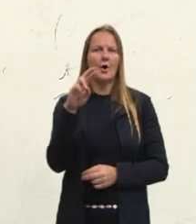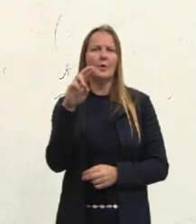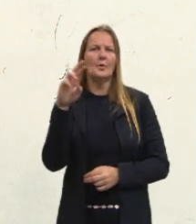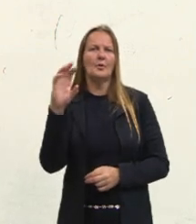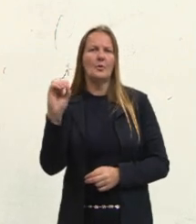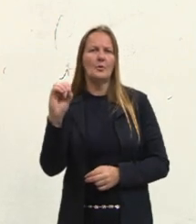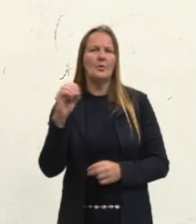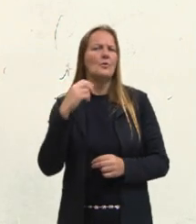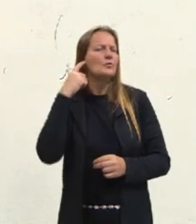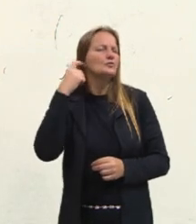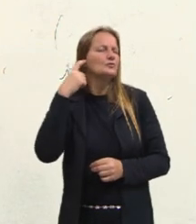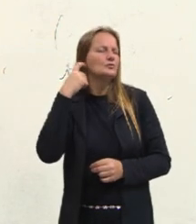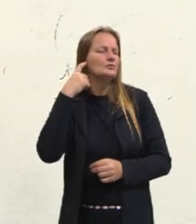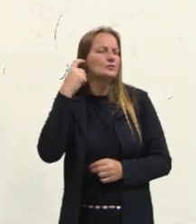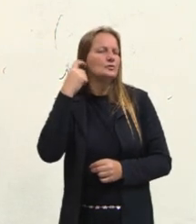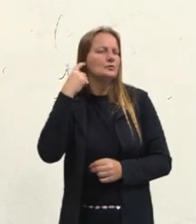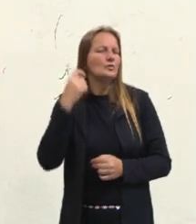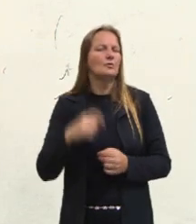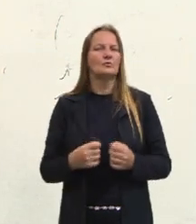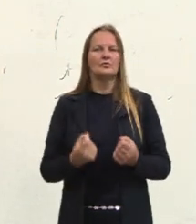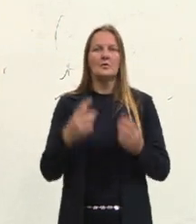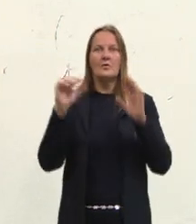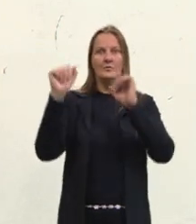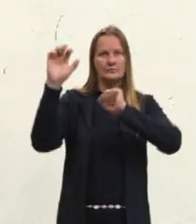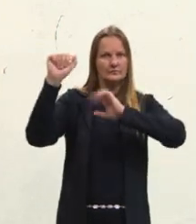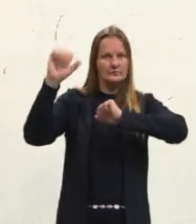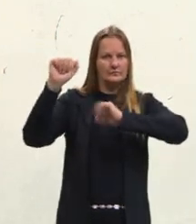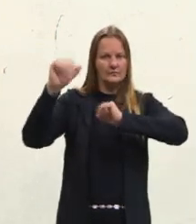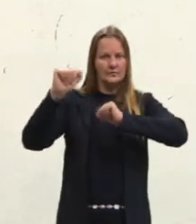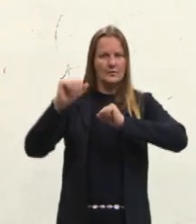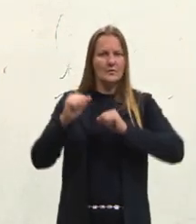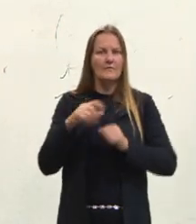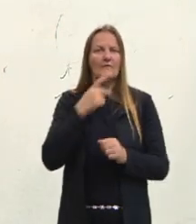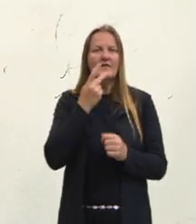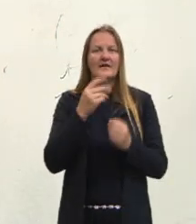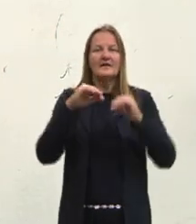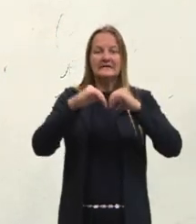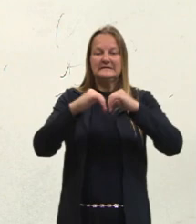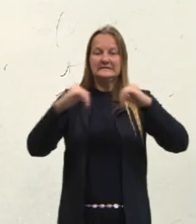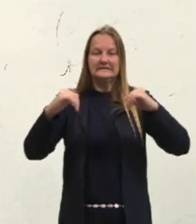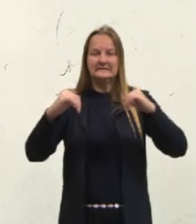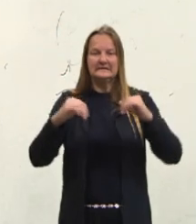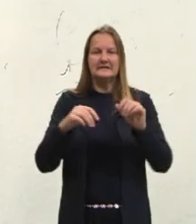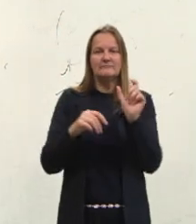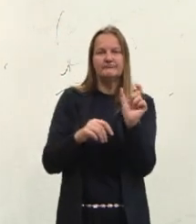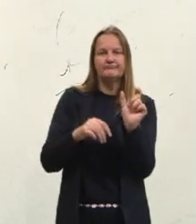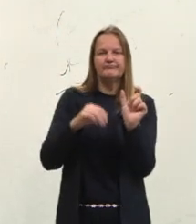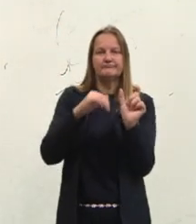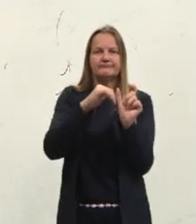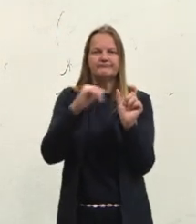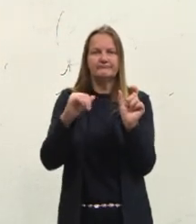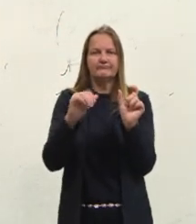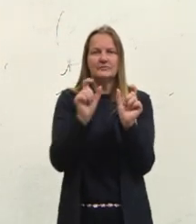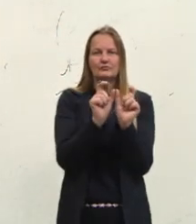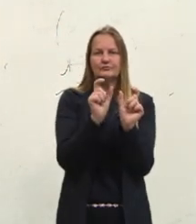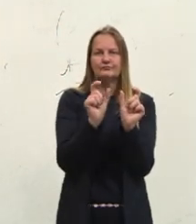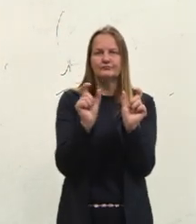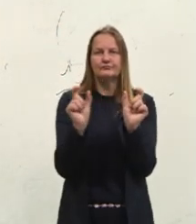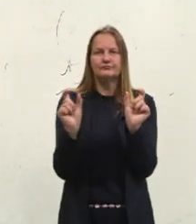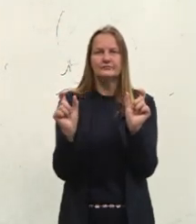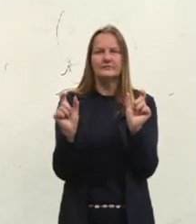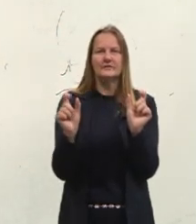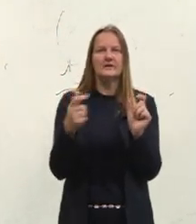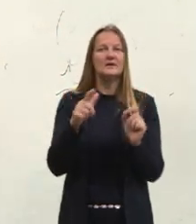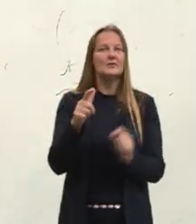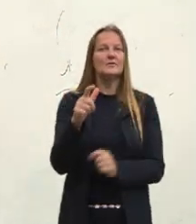novidade em relação a esses dígrafos? Na língua espanhola, quando a gente faz a separação silábica das palavras, a gente não